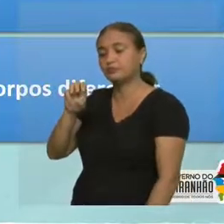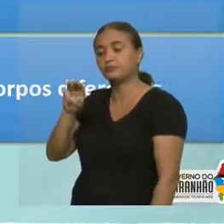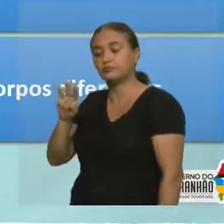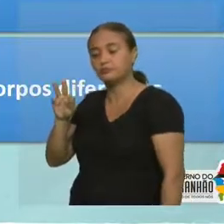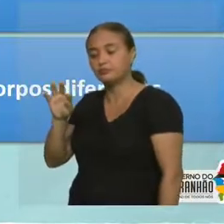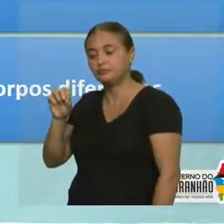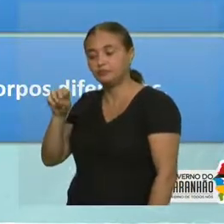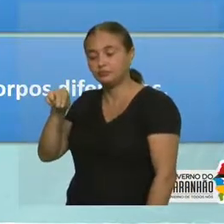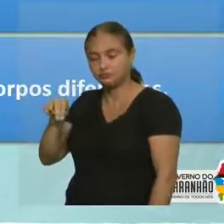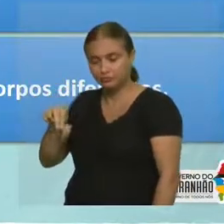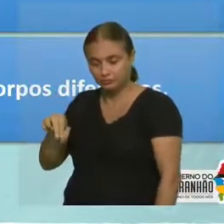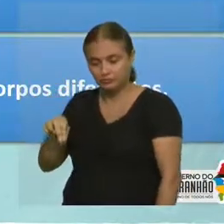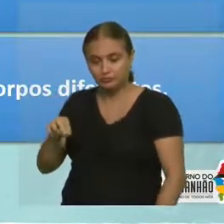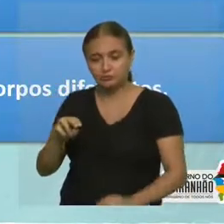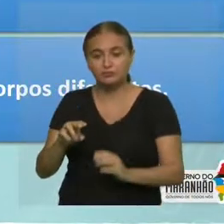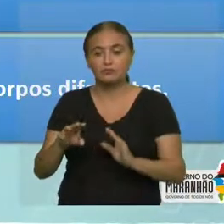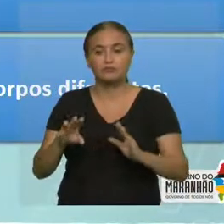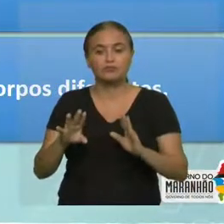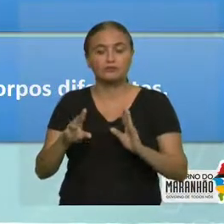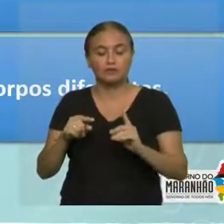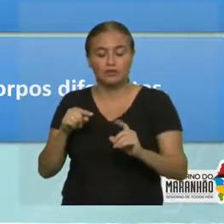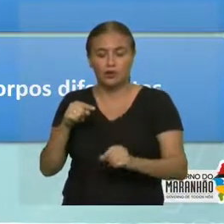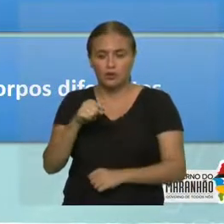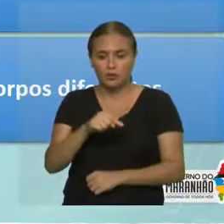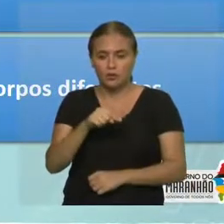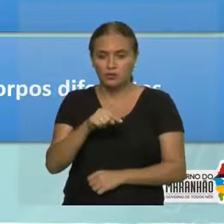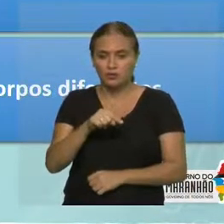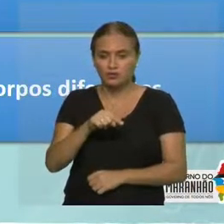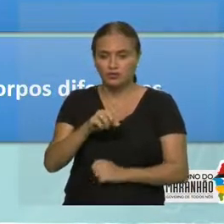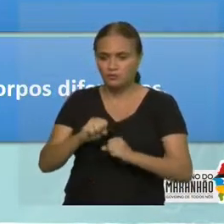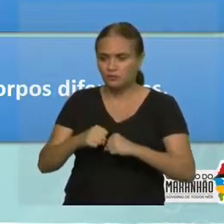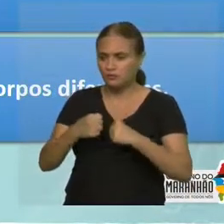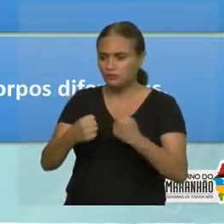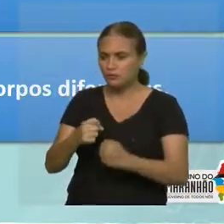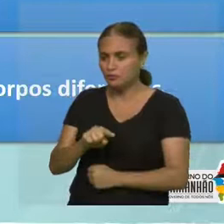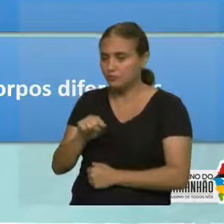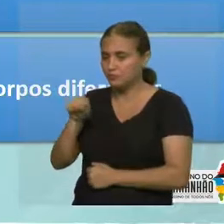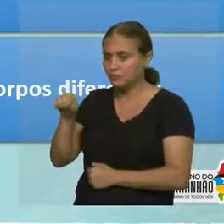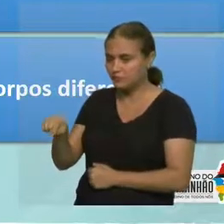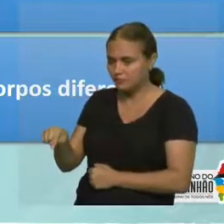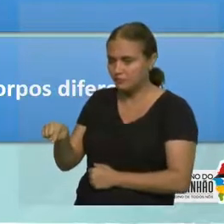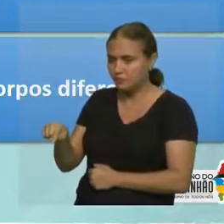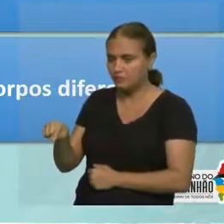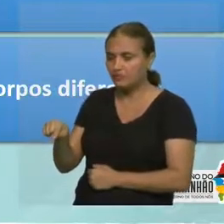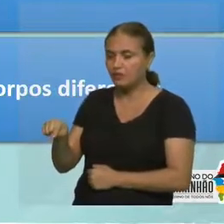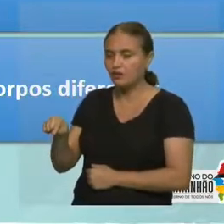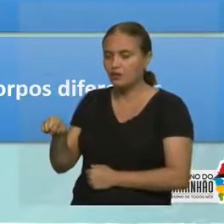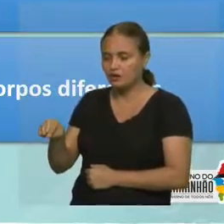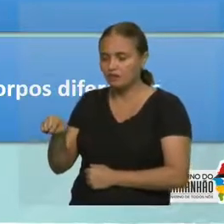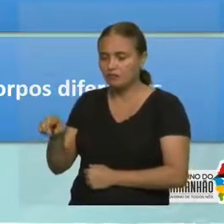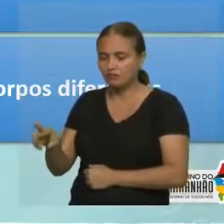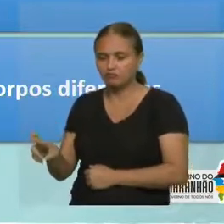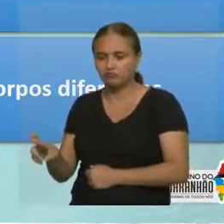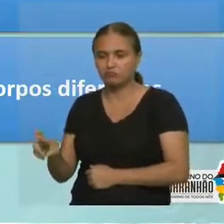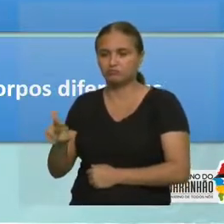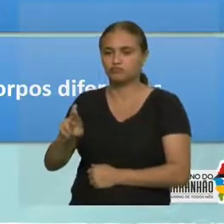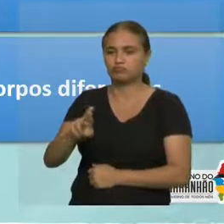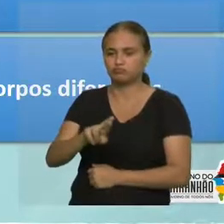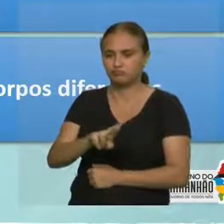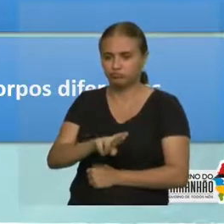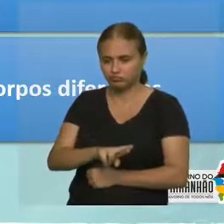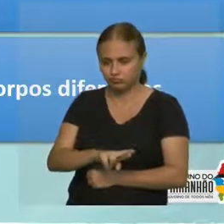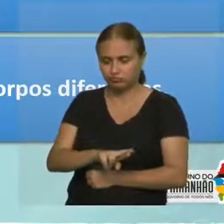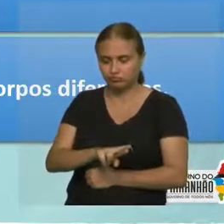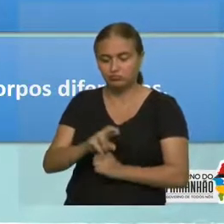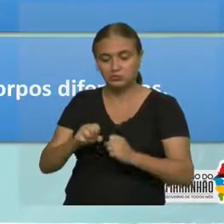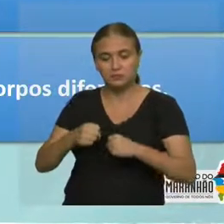Quando um corpo exerce uma força sobre o outro, simultaneamente, este outro reage sobre o primeiro, aplicando-lhe uma força